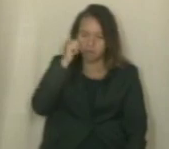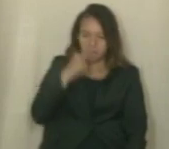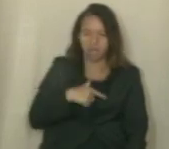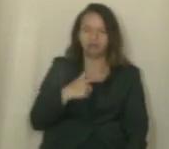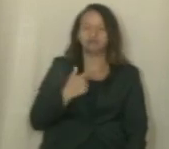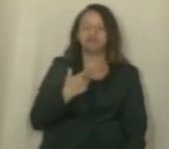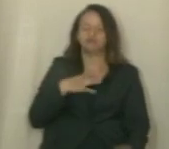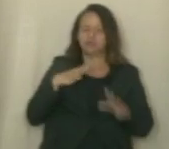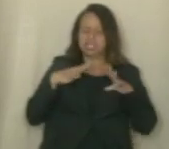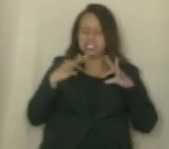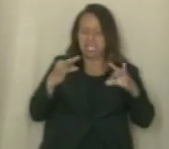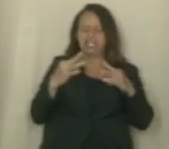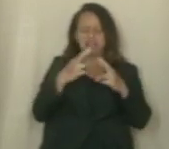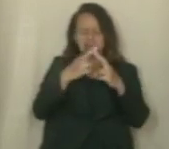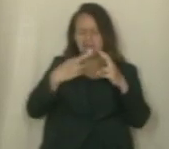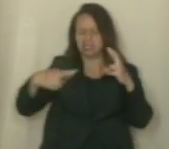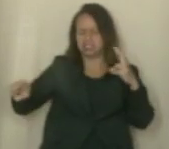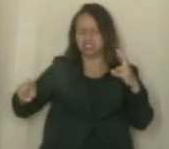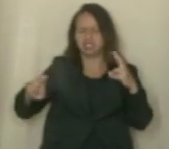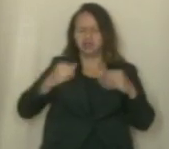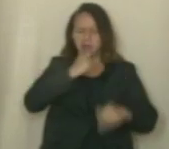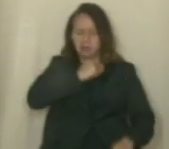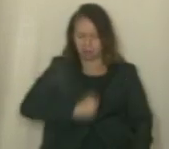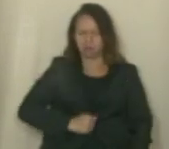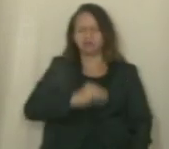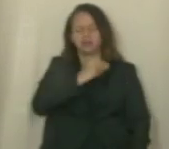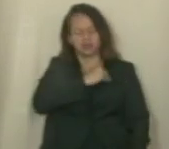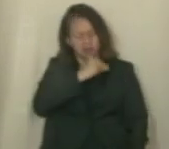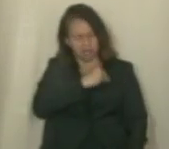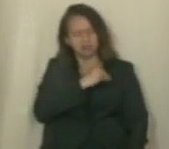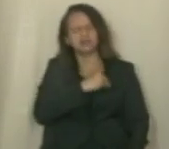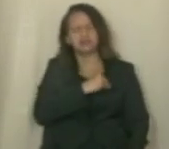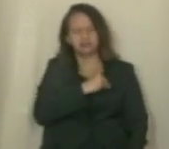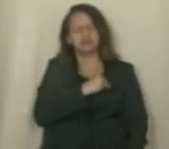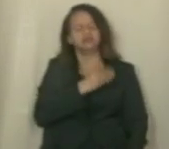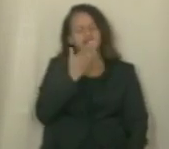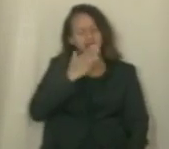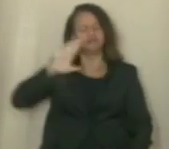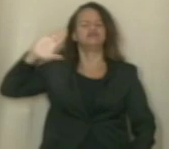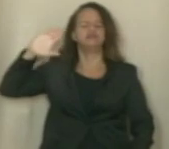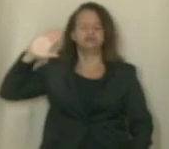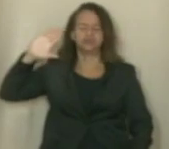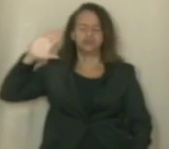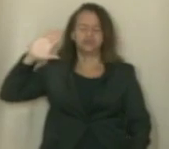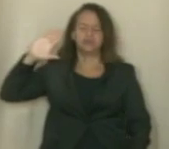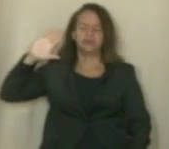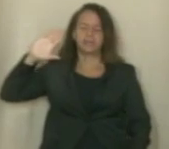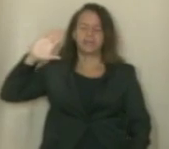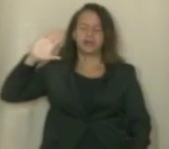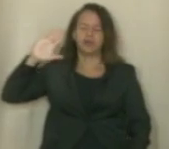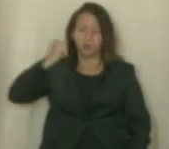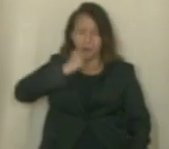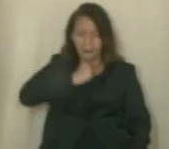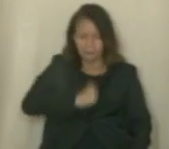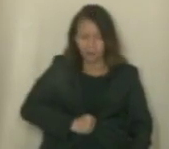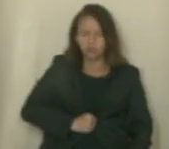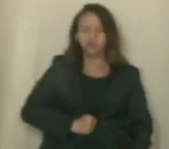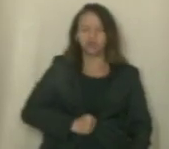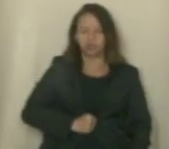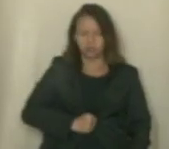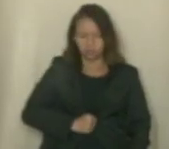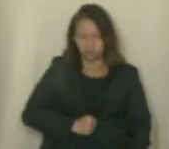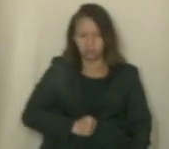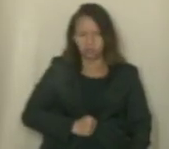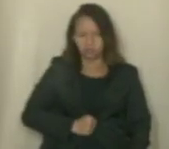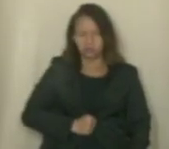profunda convicção religiosa de ser o aborto um pecado, eu afirmo com todas as letras, o aborto deve ser